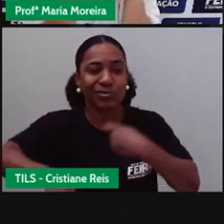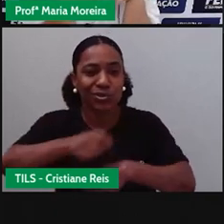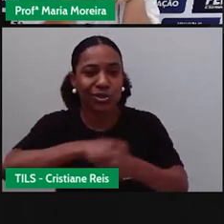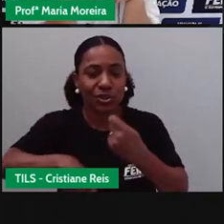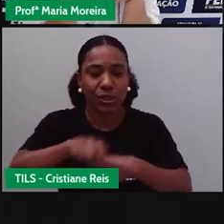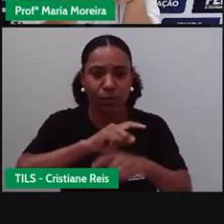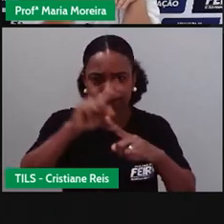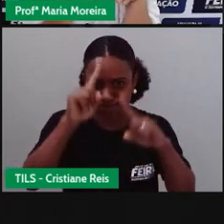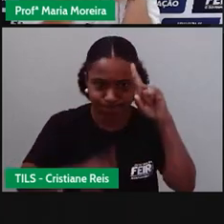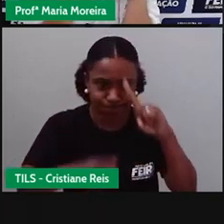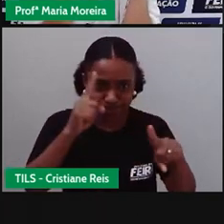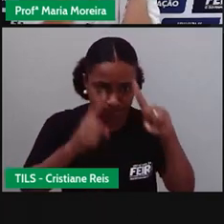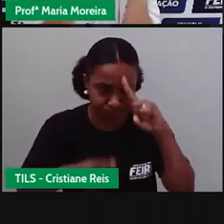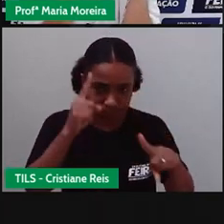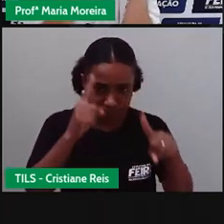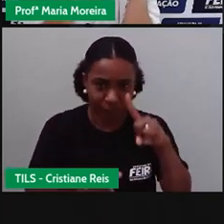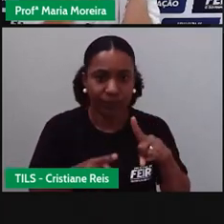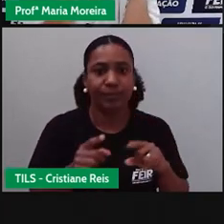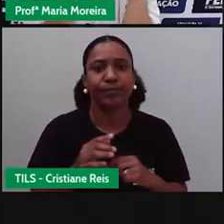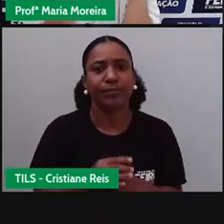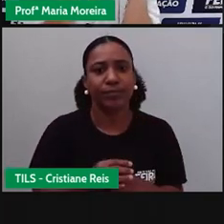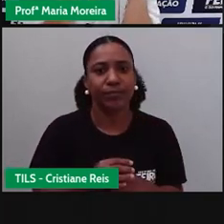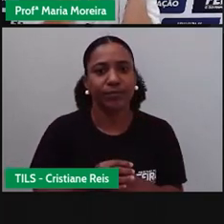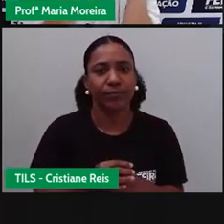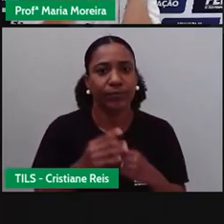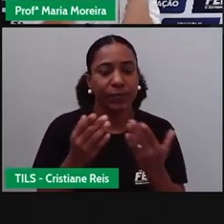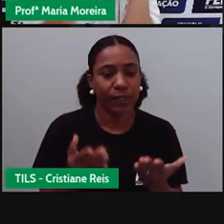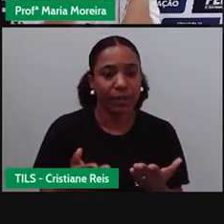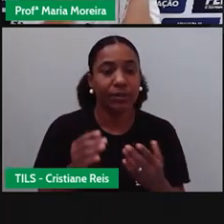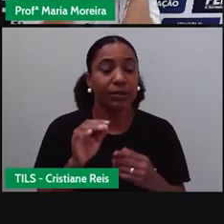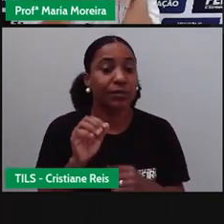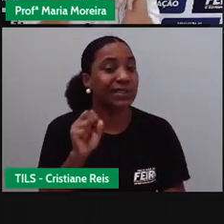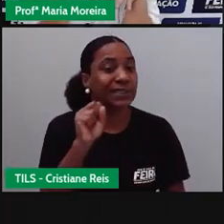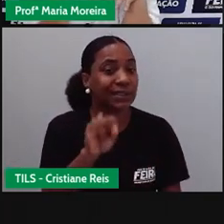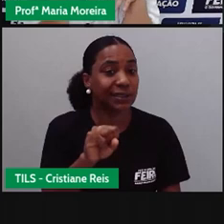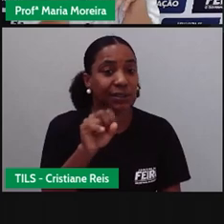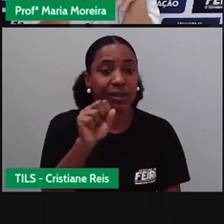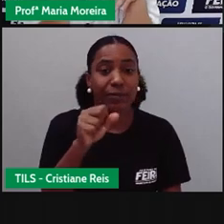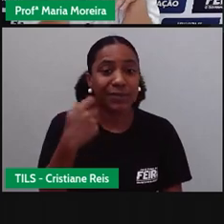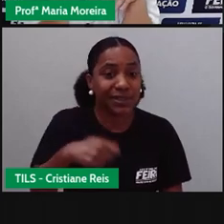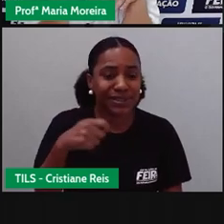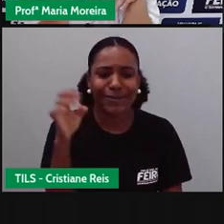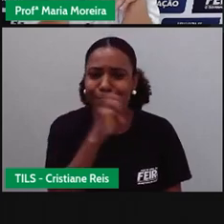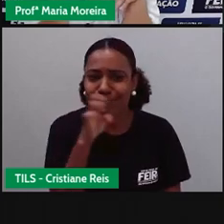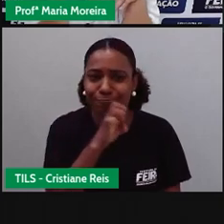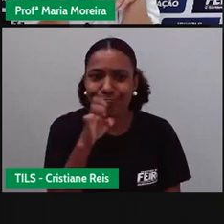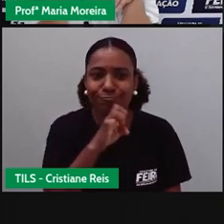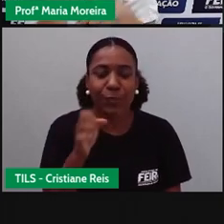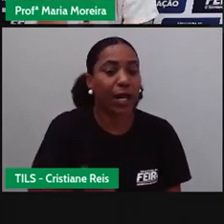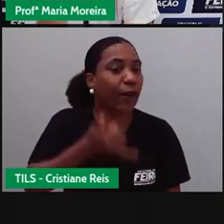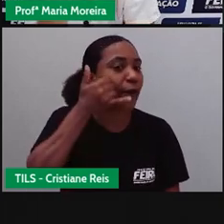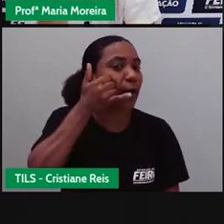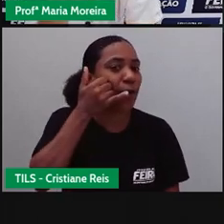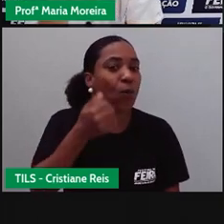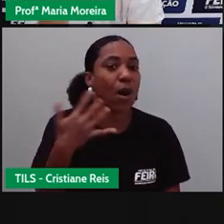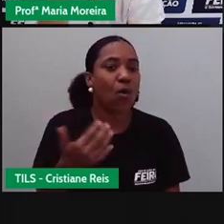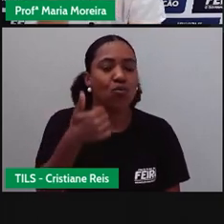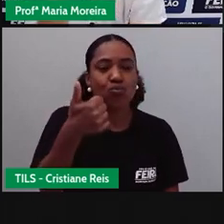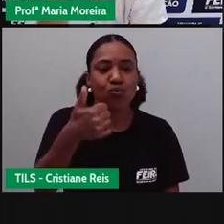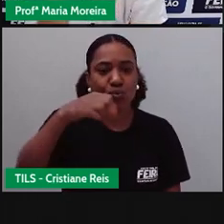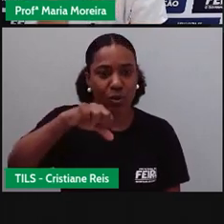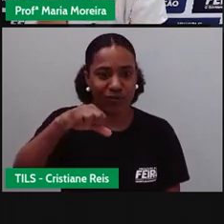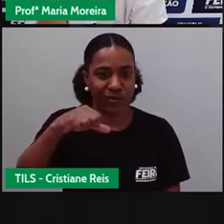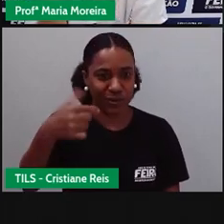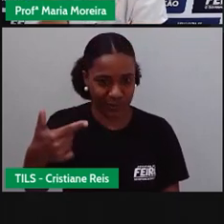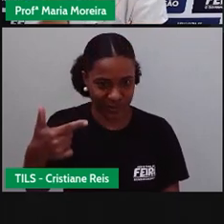isso aí. Para acionar o SAMU, em caso de emergência, basta ligar o quê? Um, nove, dois. A